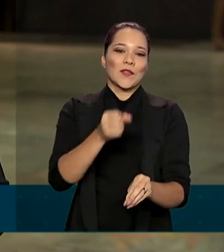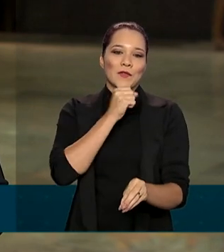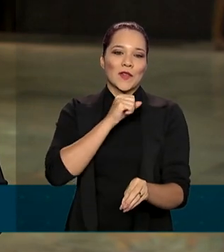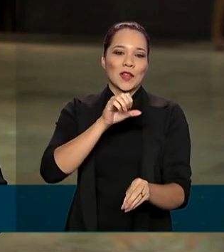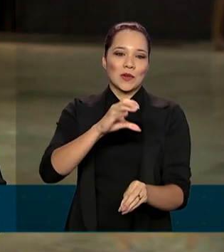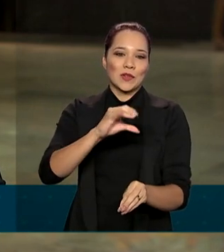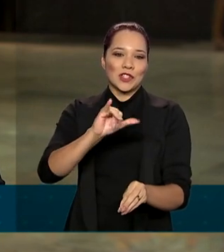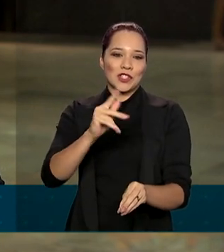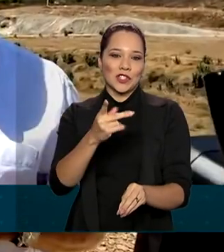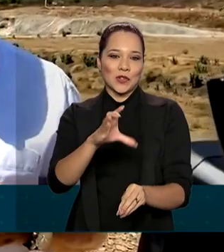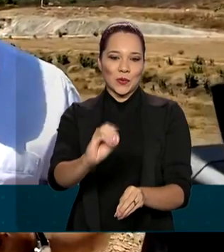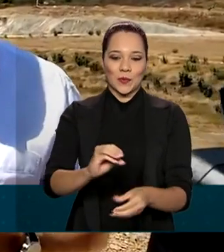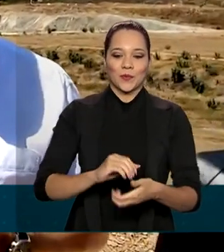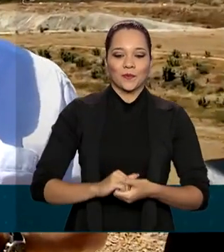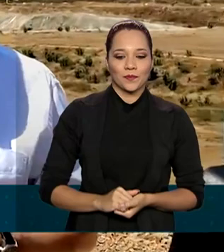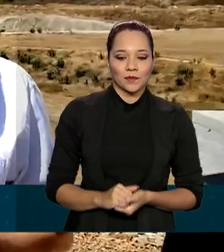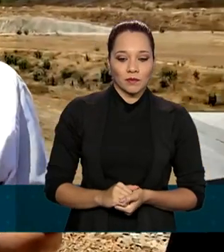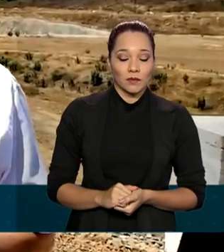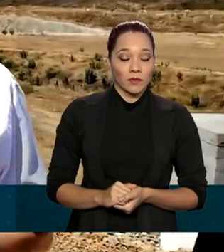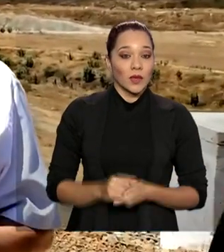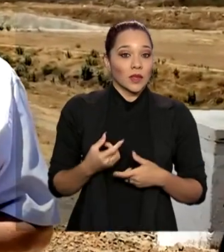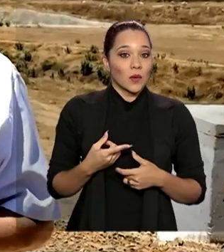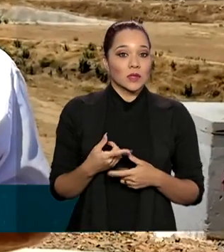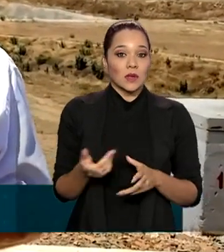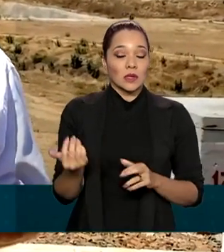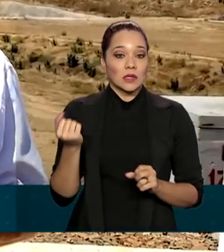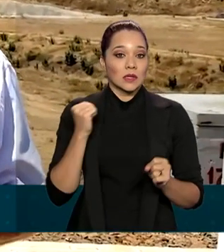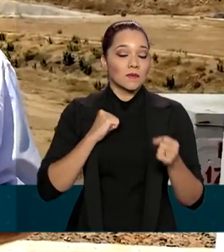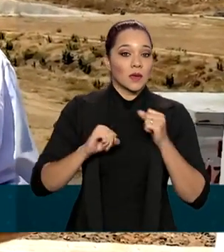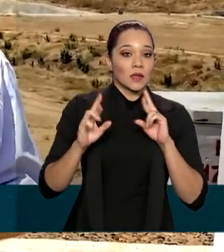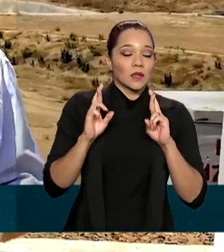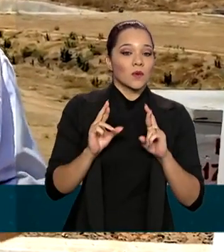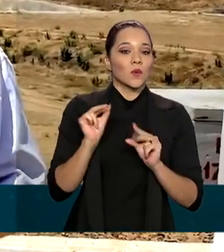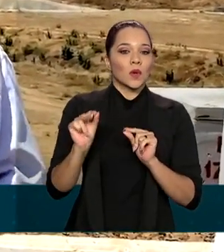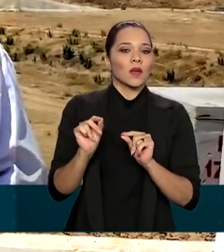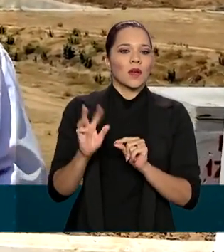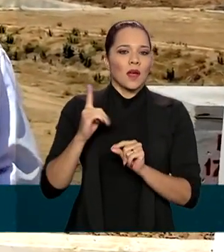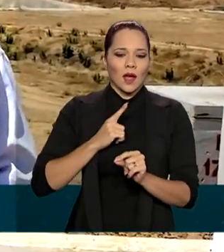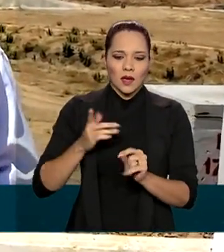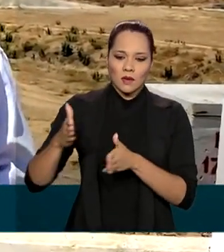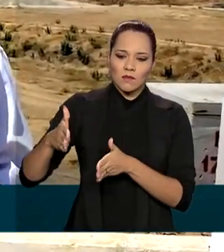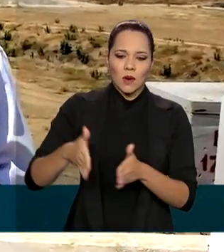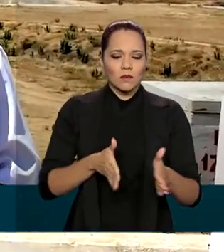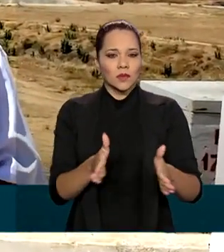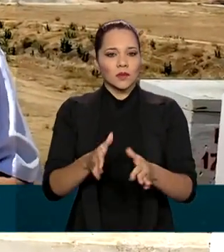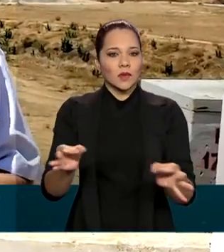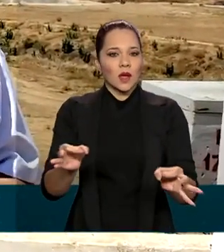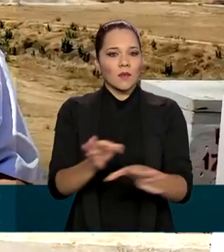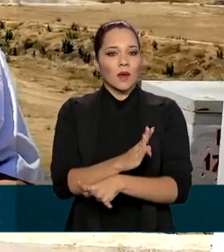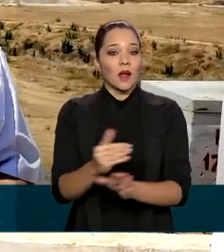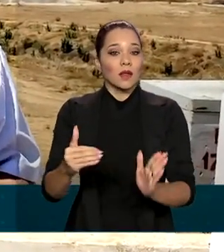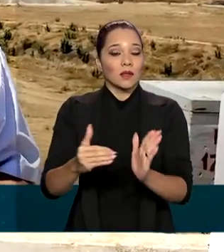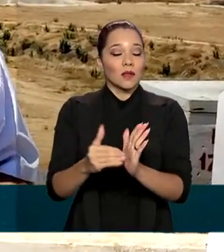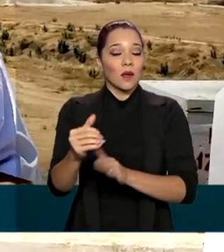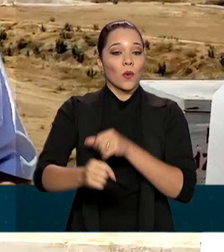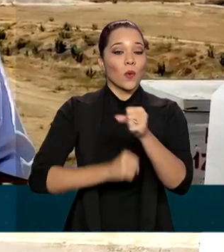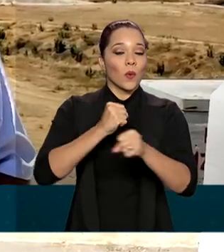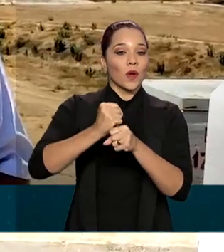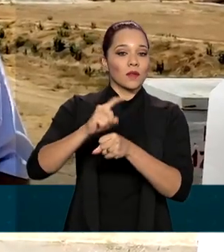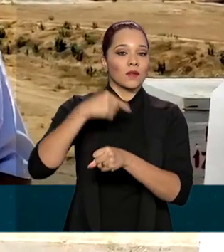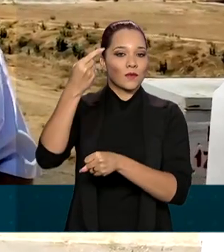ver. A nossa expectativa é que esse percurso esteja concluído em meados do próximo ano.